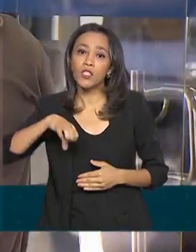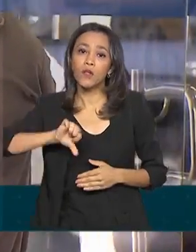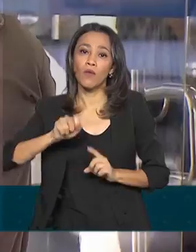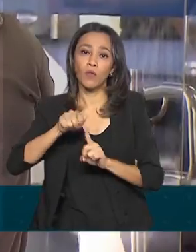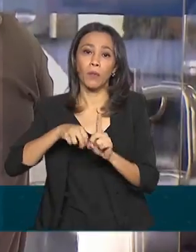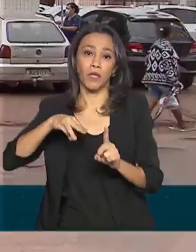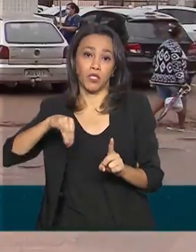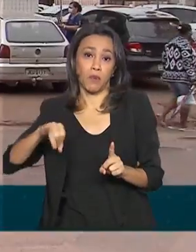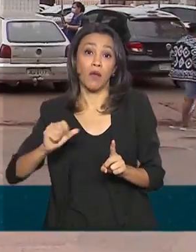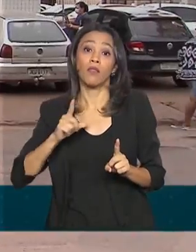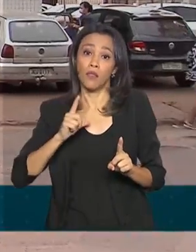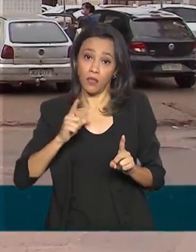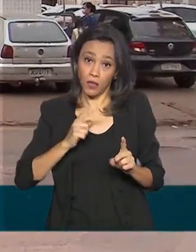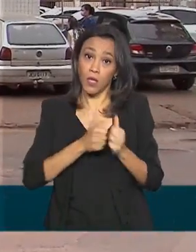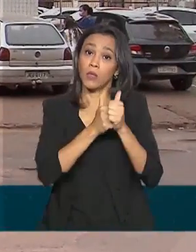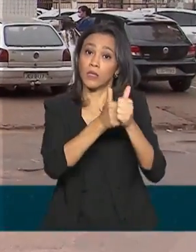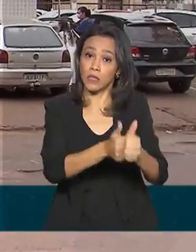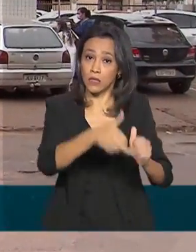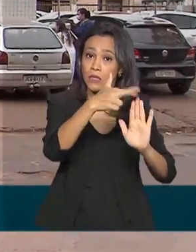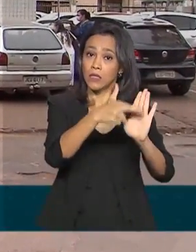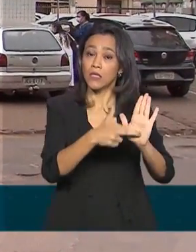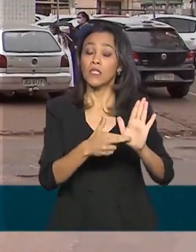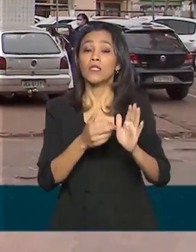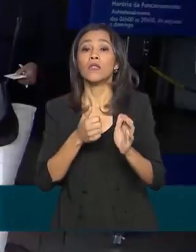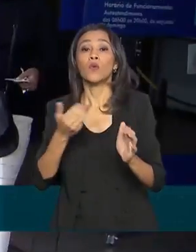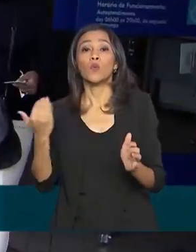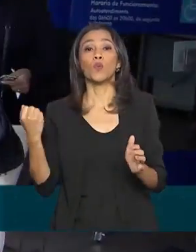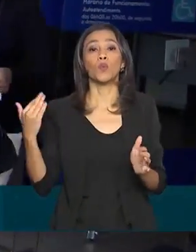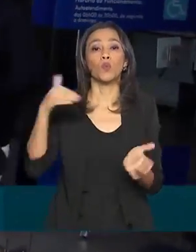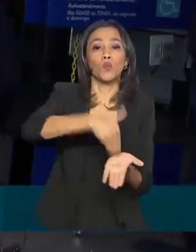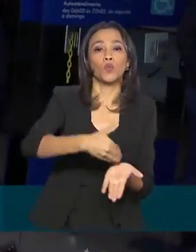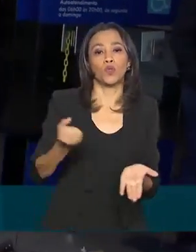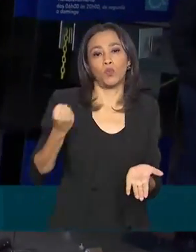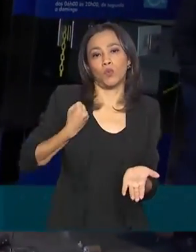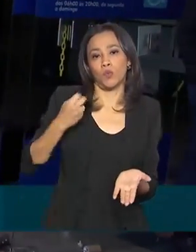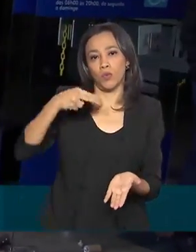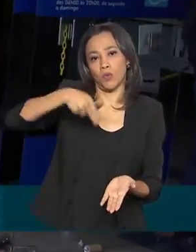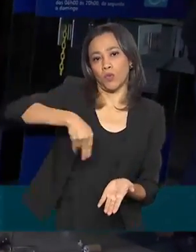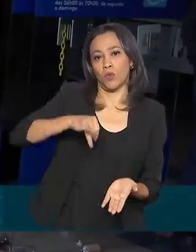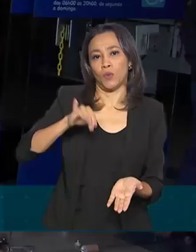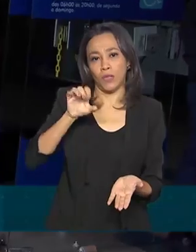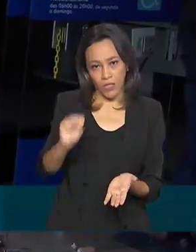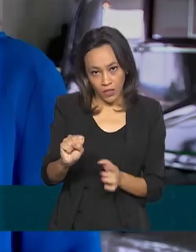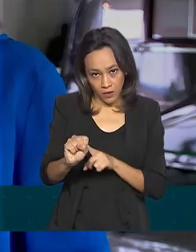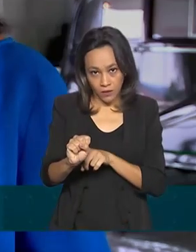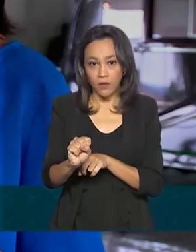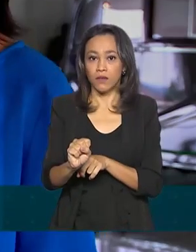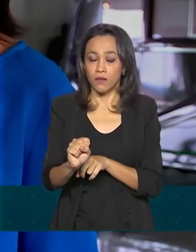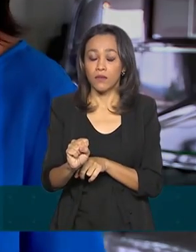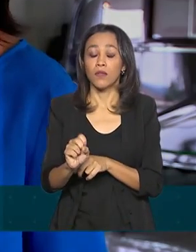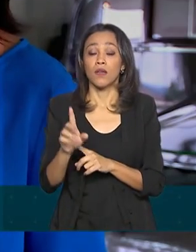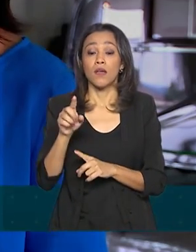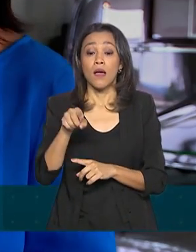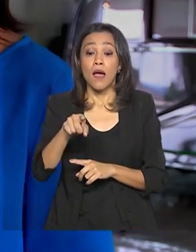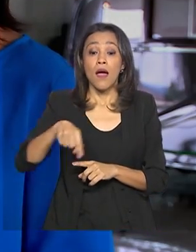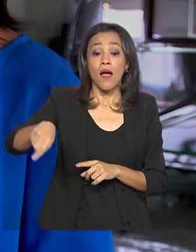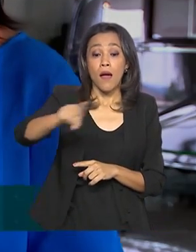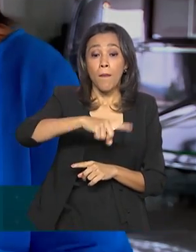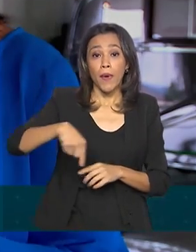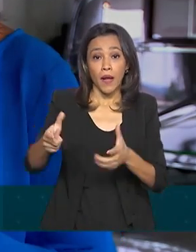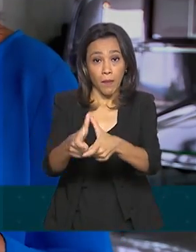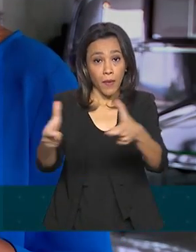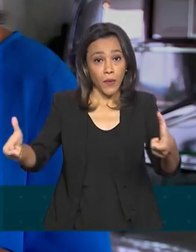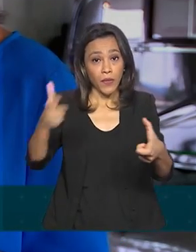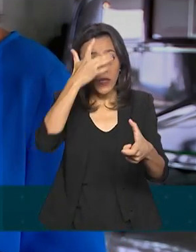uma ordem de acordo com o último número do NIS, o número de inscrição social. Para o público, em geral,